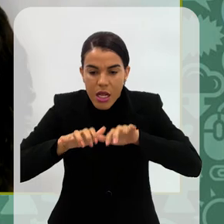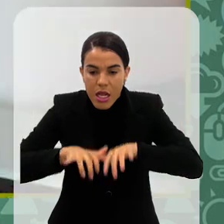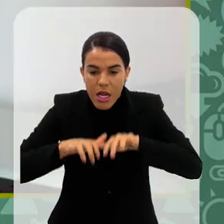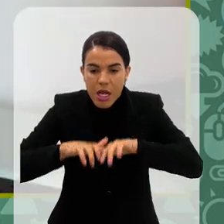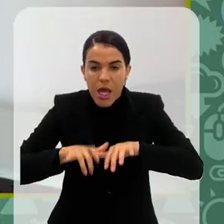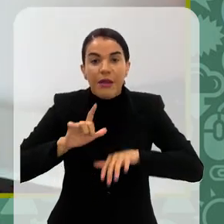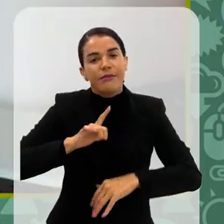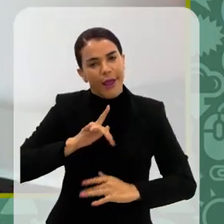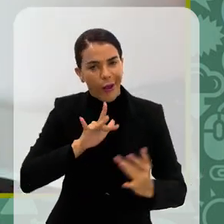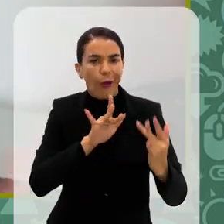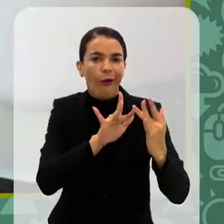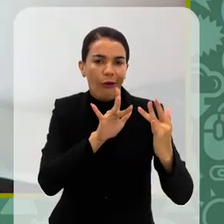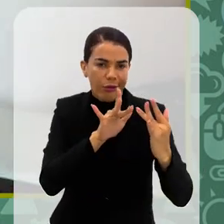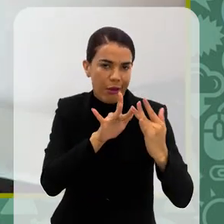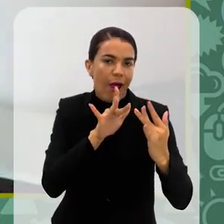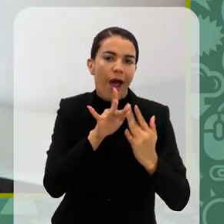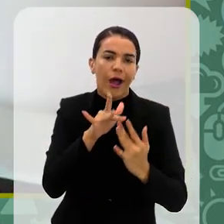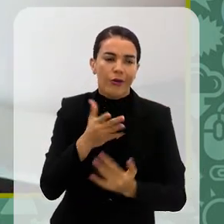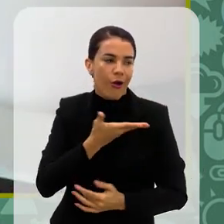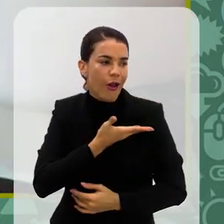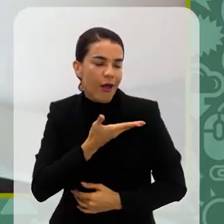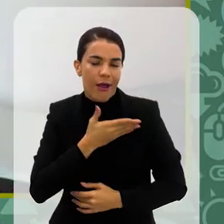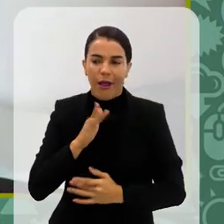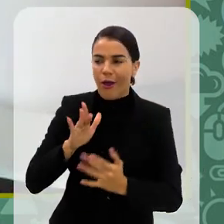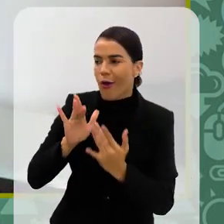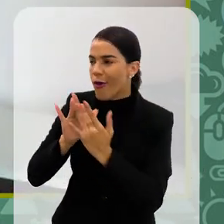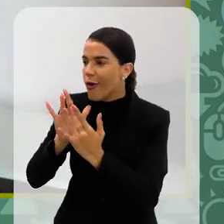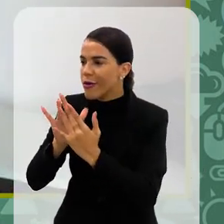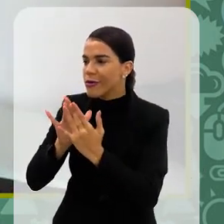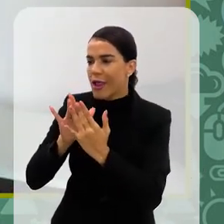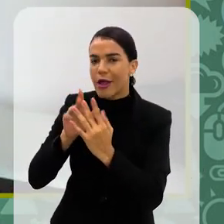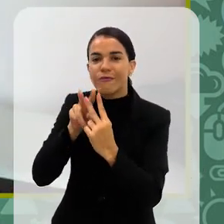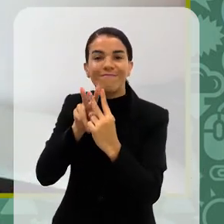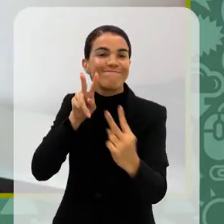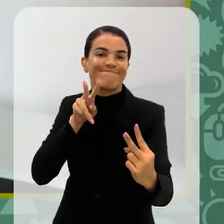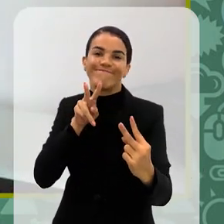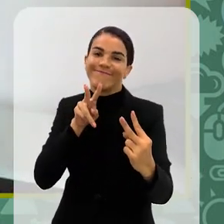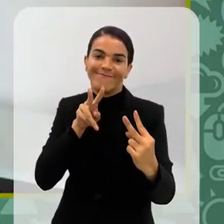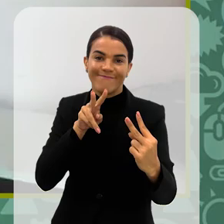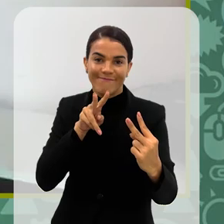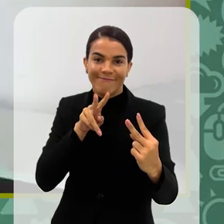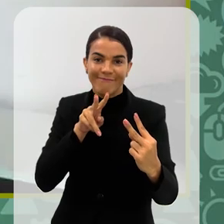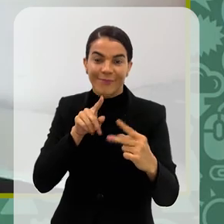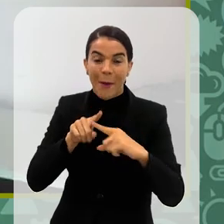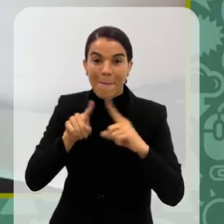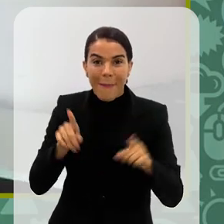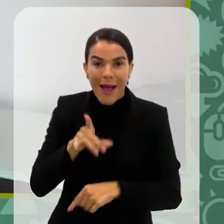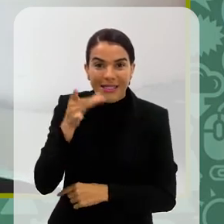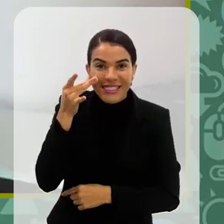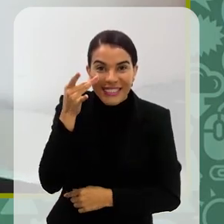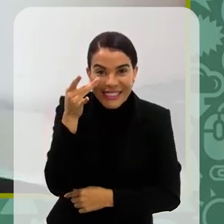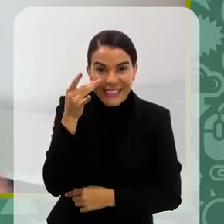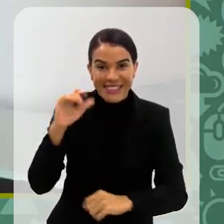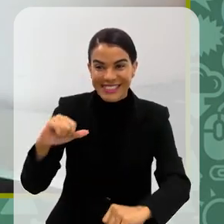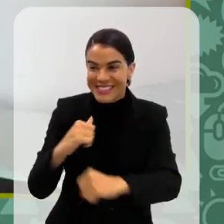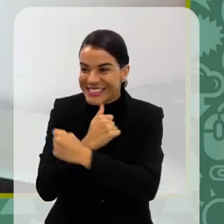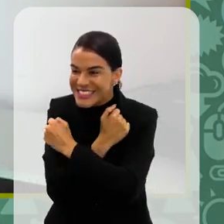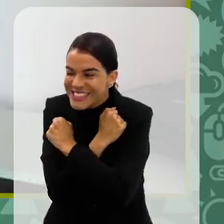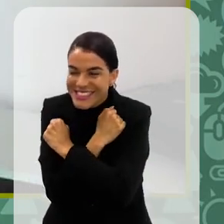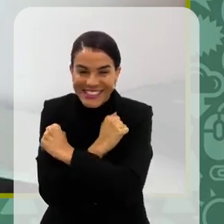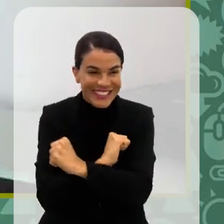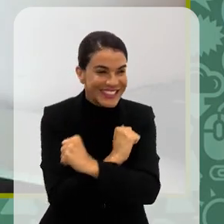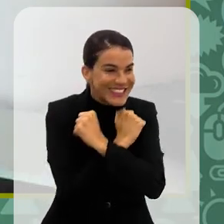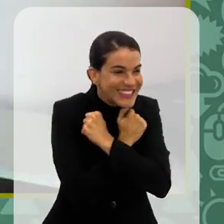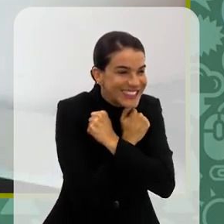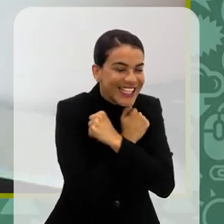A gente tem o contato com leitores, o contato com os colegas e tal, de forma virtual, mas está no presencial, estar